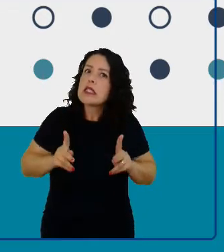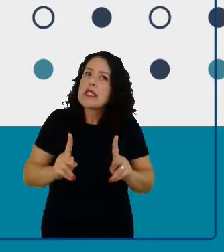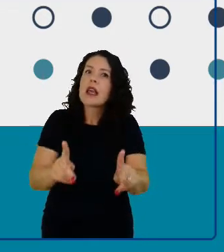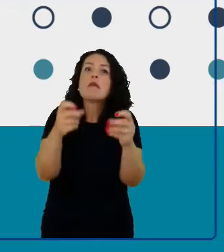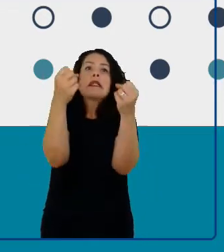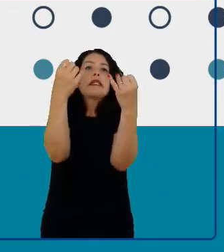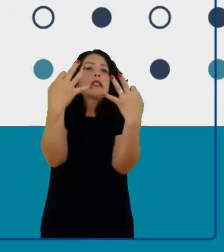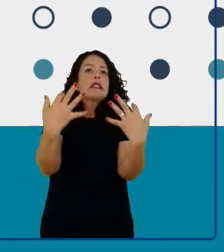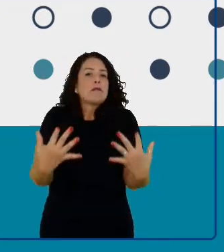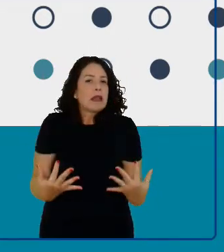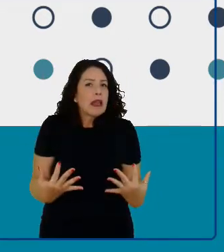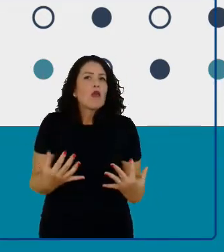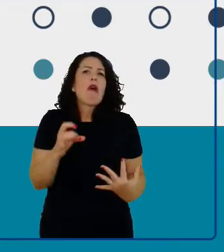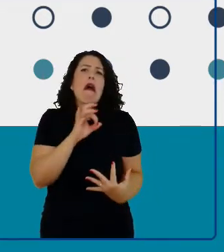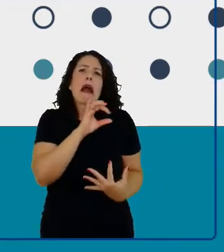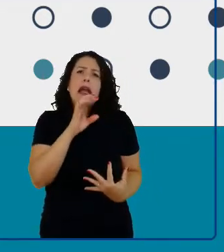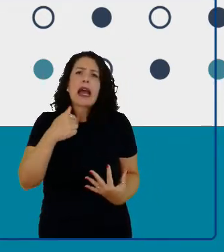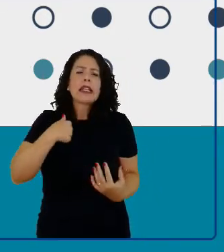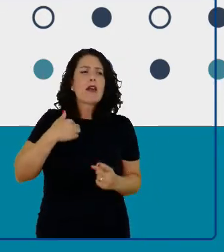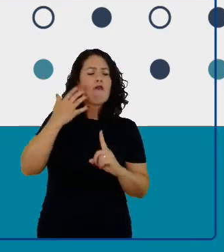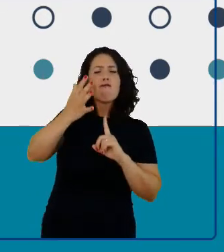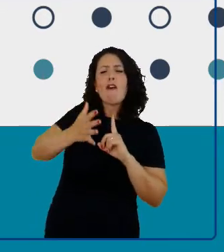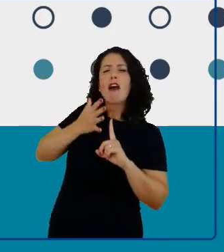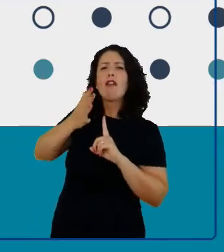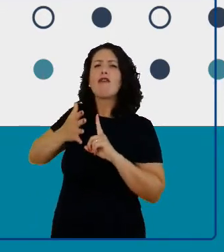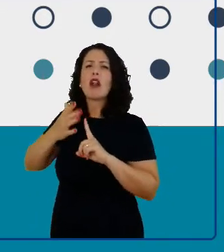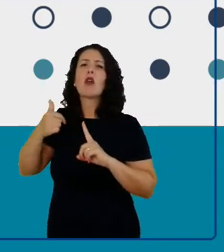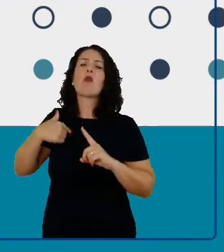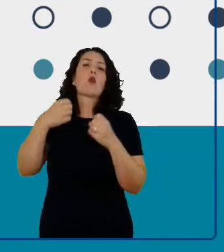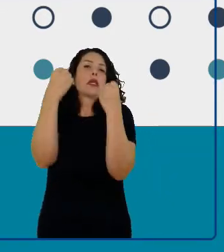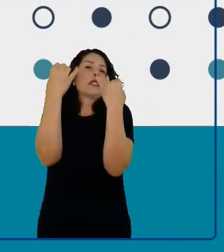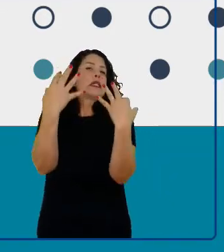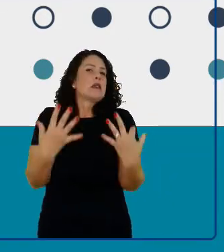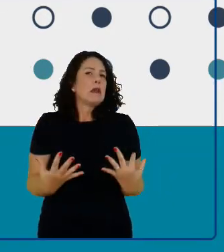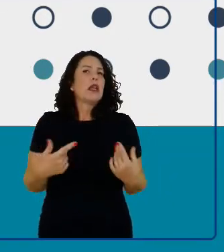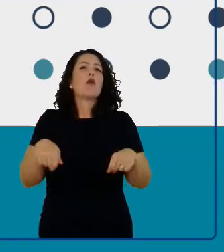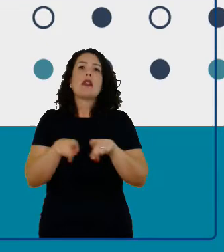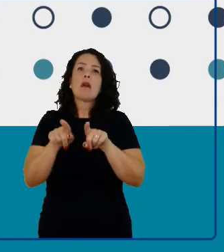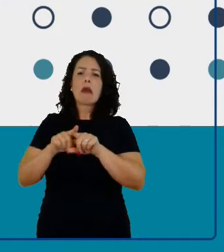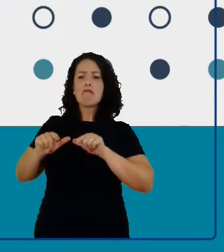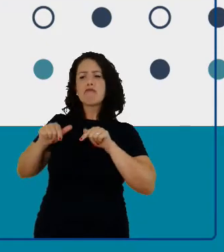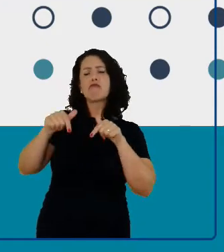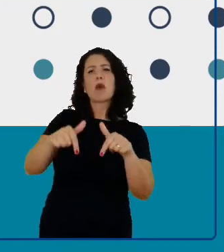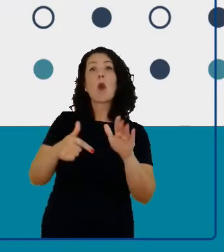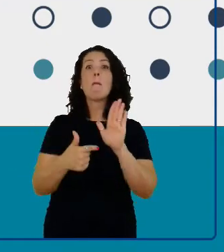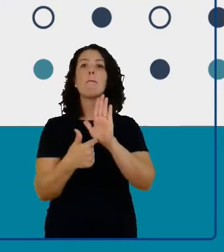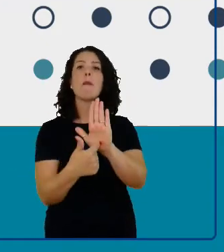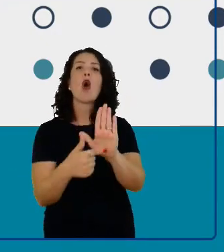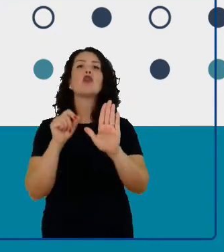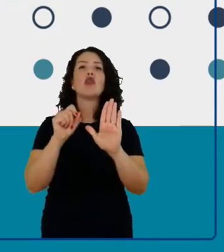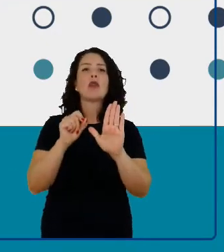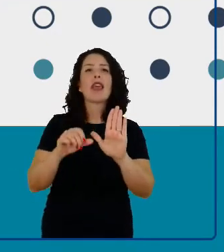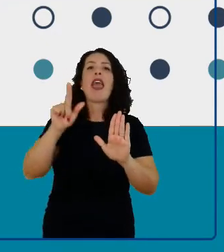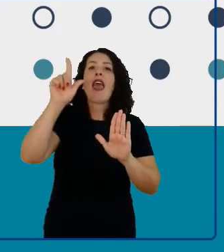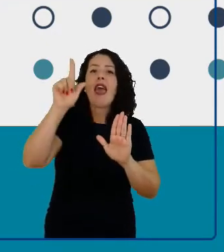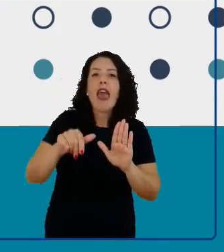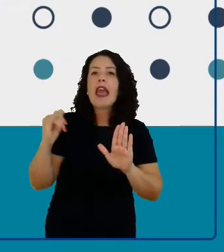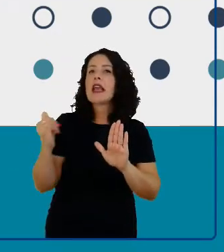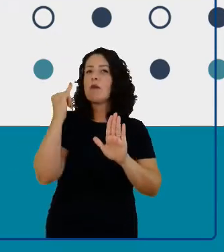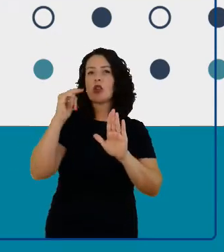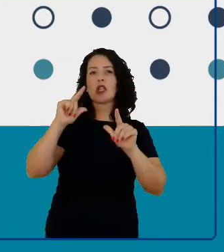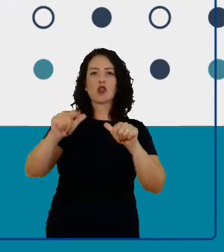fala que nós fazemos, a cada atuação que nós fazemos, da importância do trabalho de vocês,